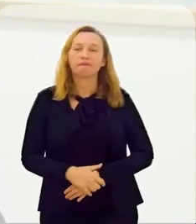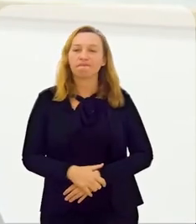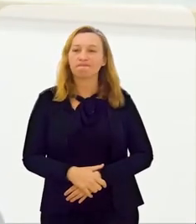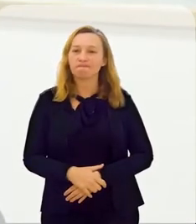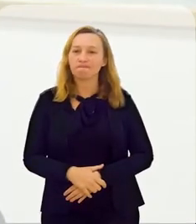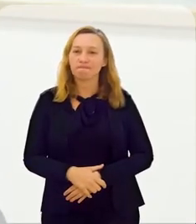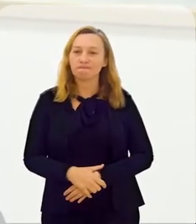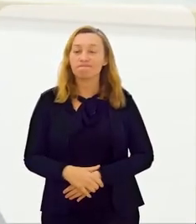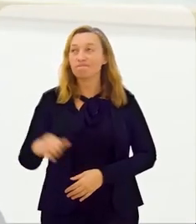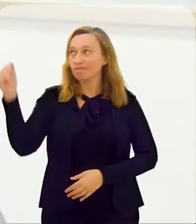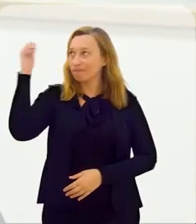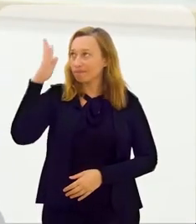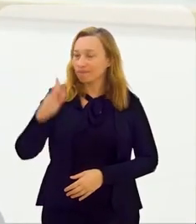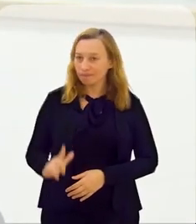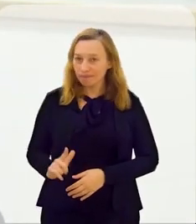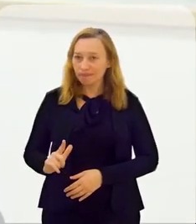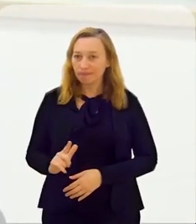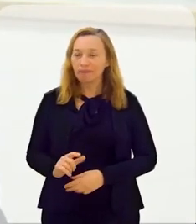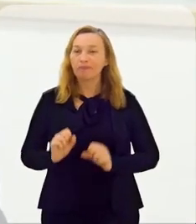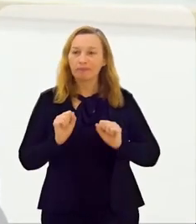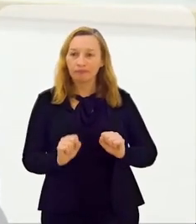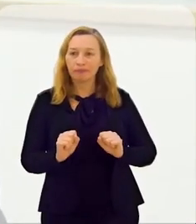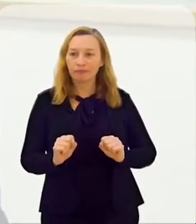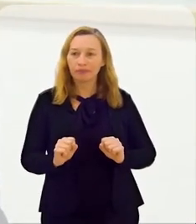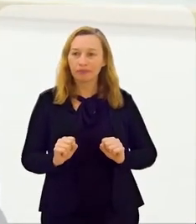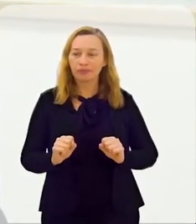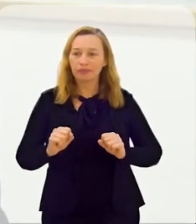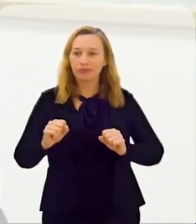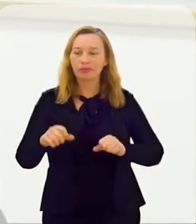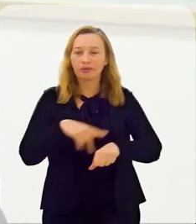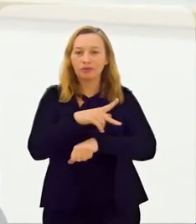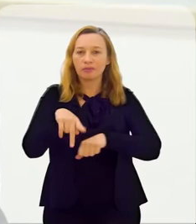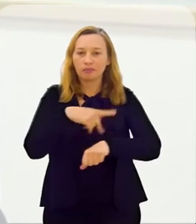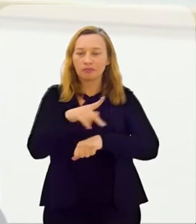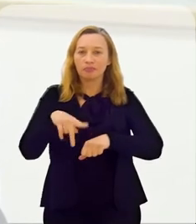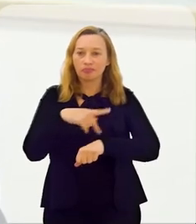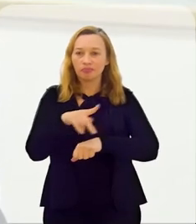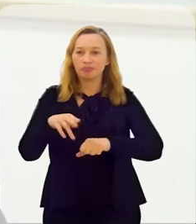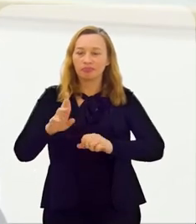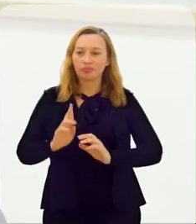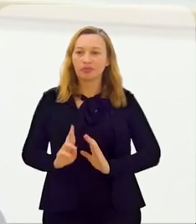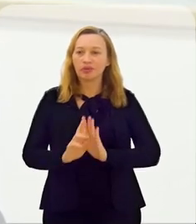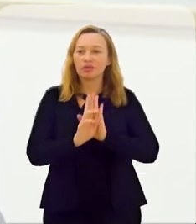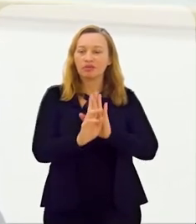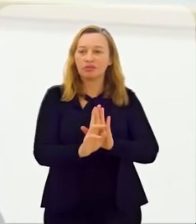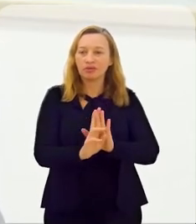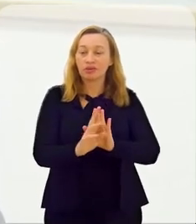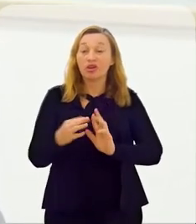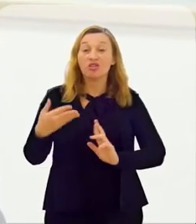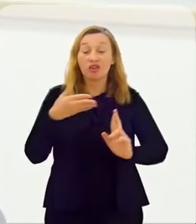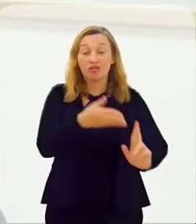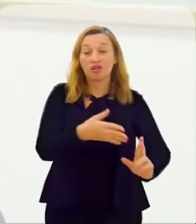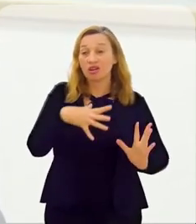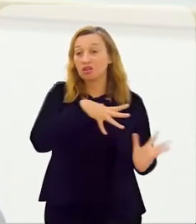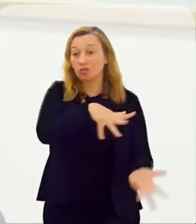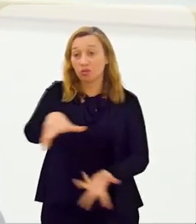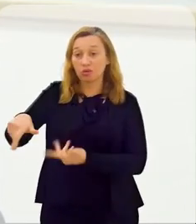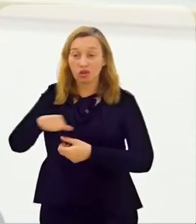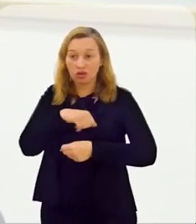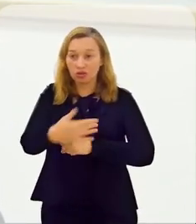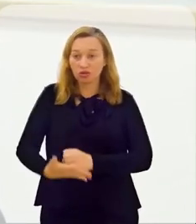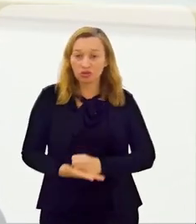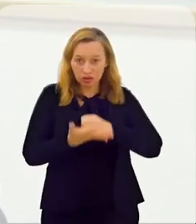tenho a convicção, eu tenho a convicção que o Brasil pode ser o país referência mundial em